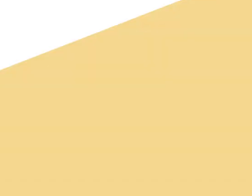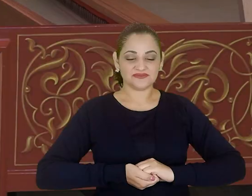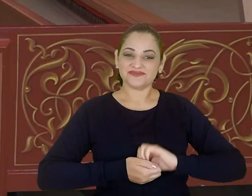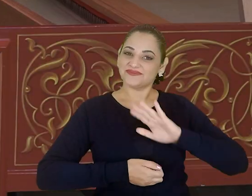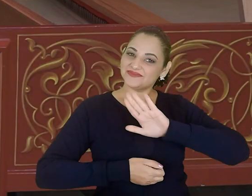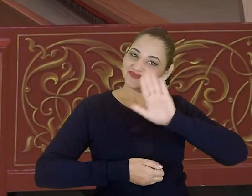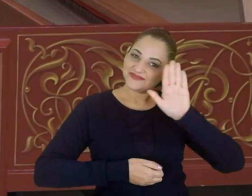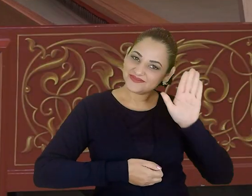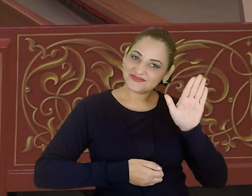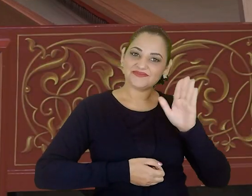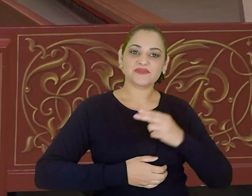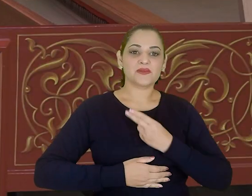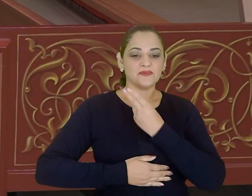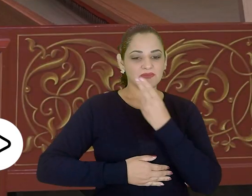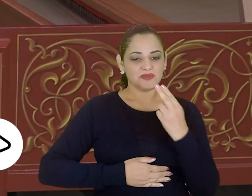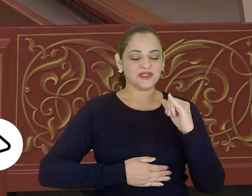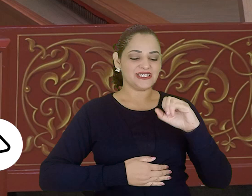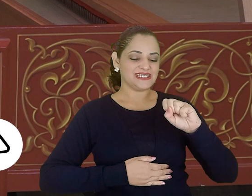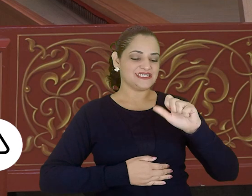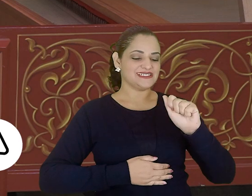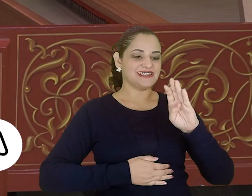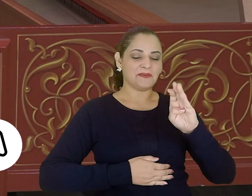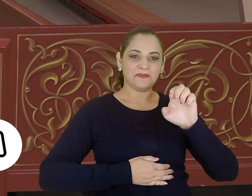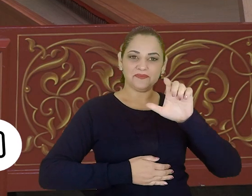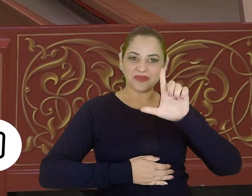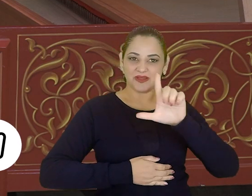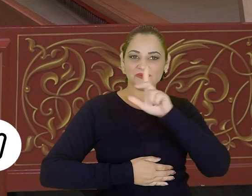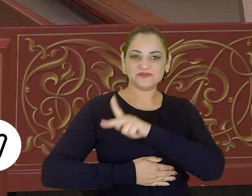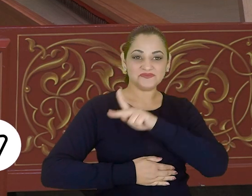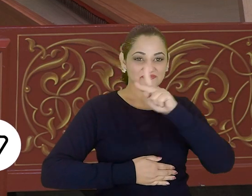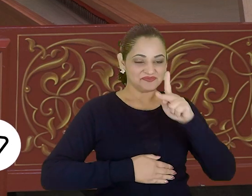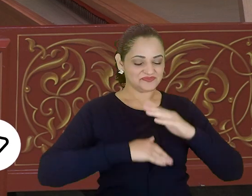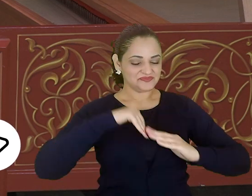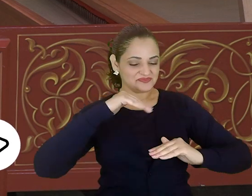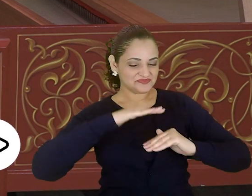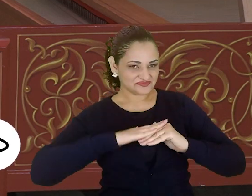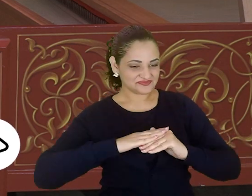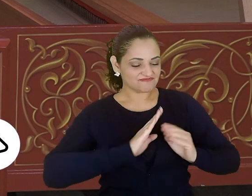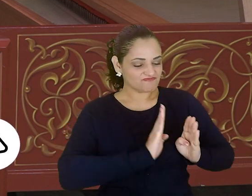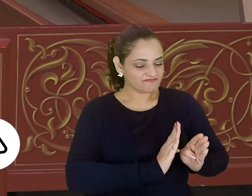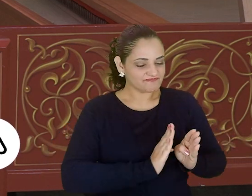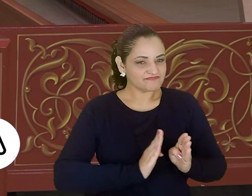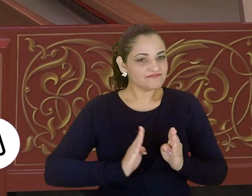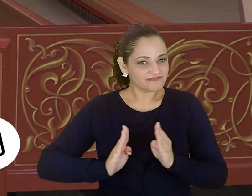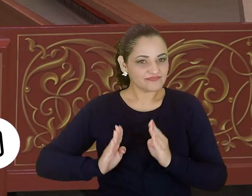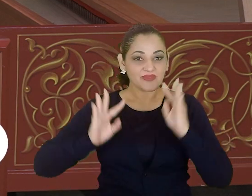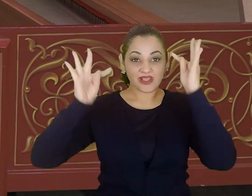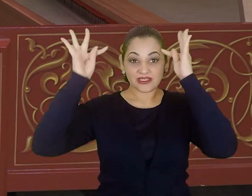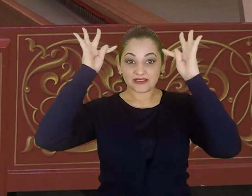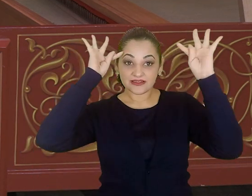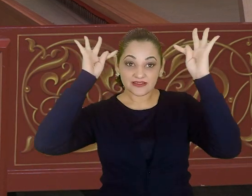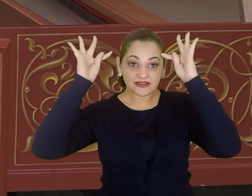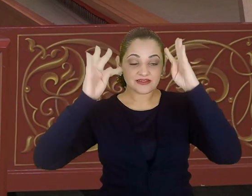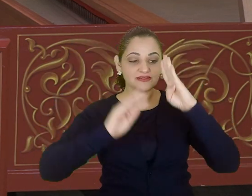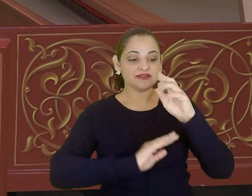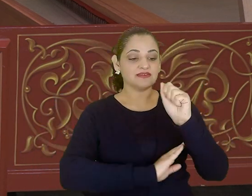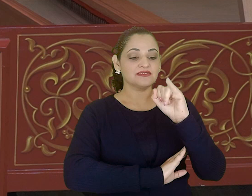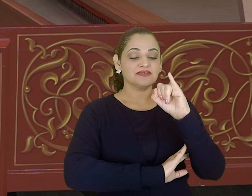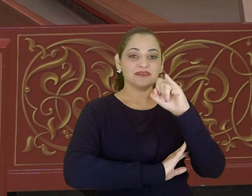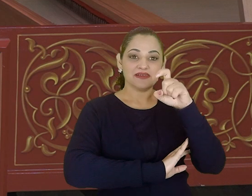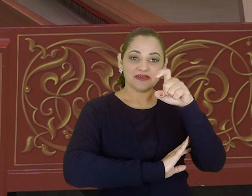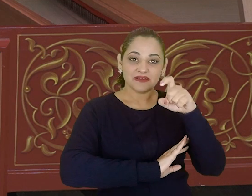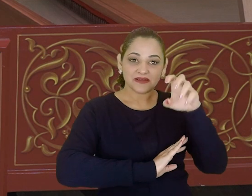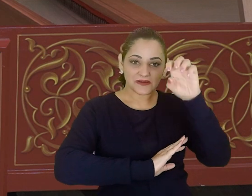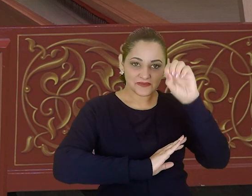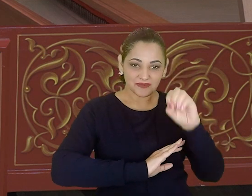Olá, eu sou Isabel Kange, sou professora de prática de repertório e de teoria do baixo contínuo aqui na IMESP,